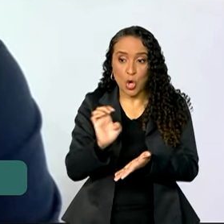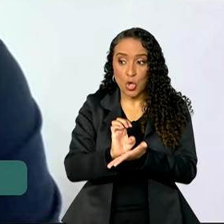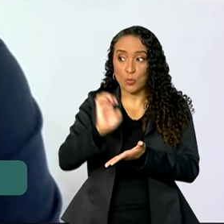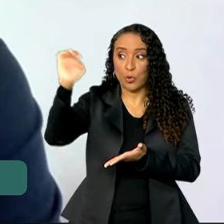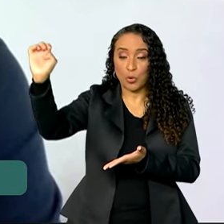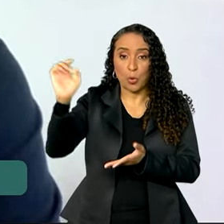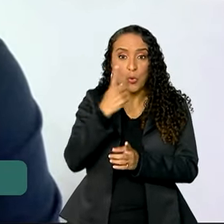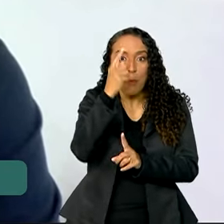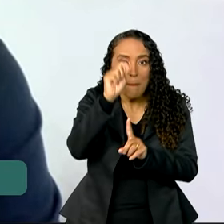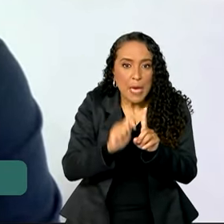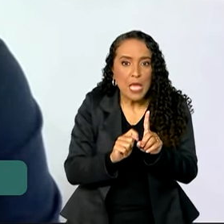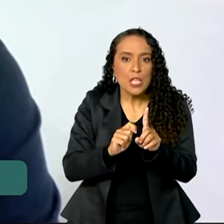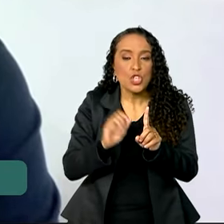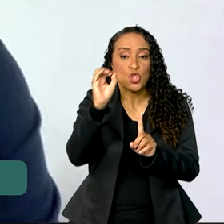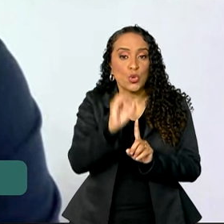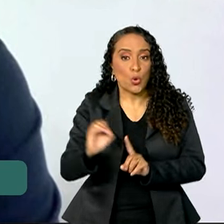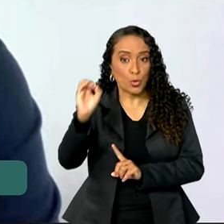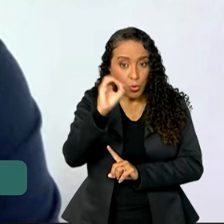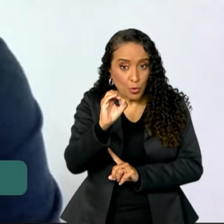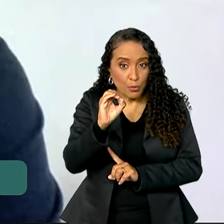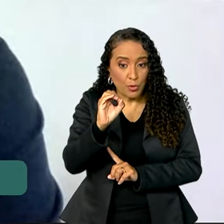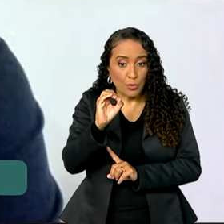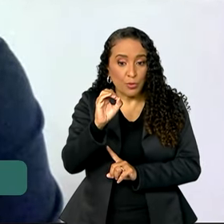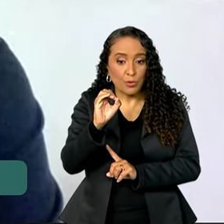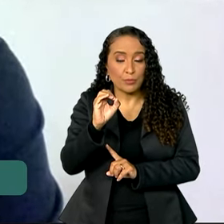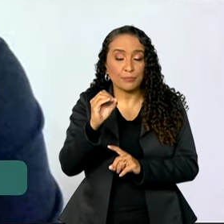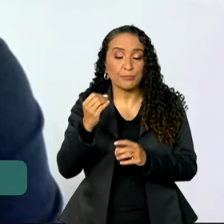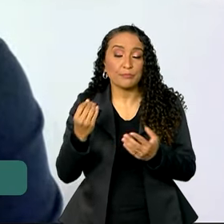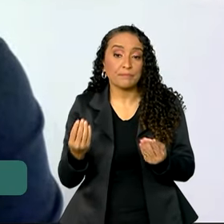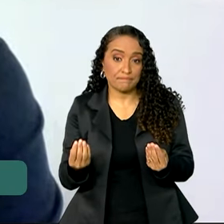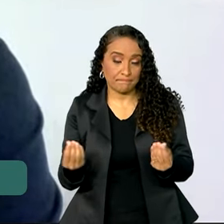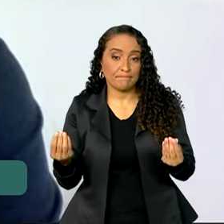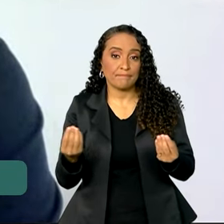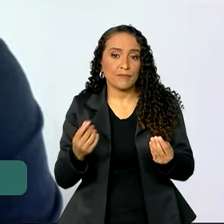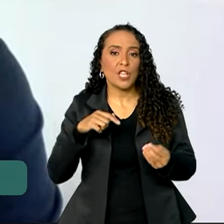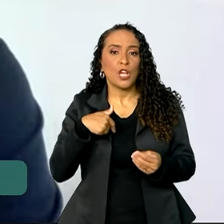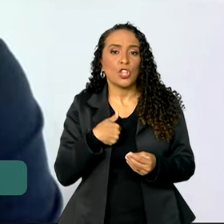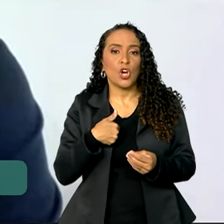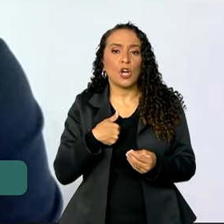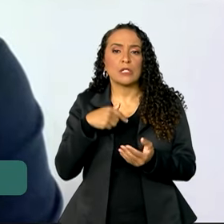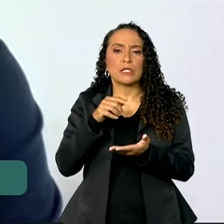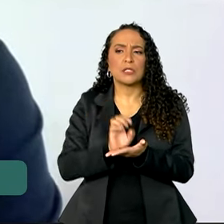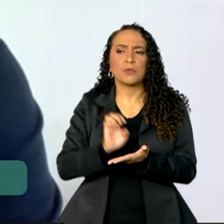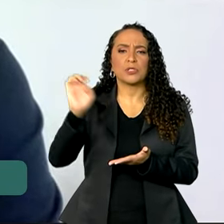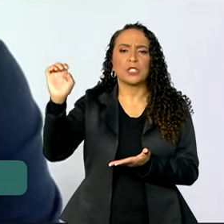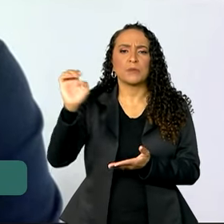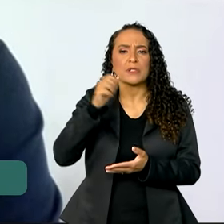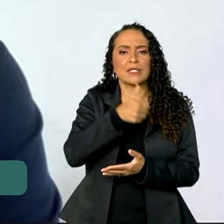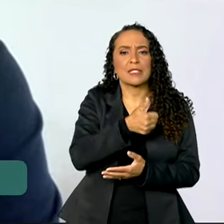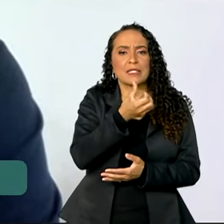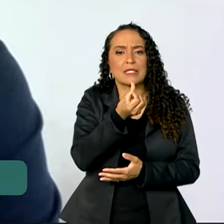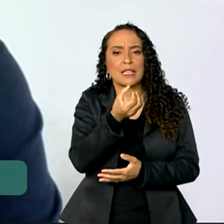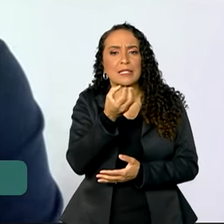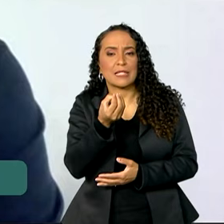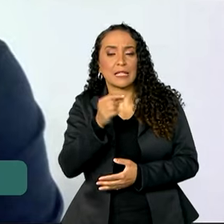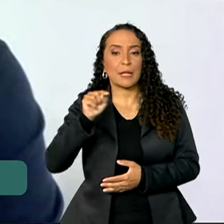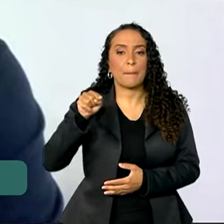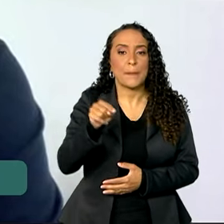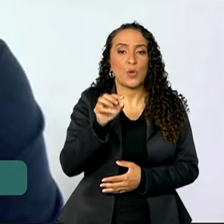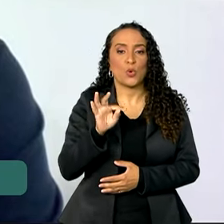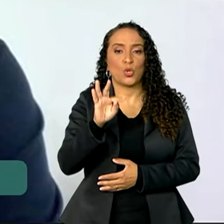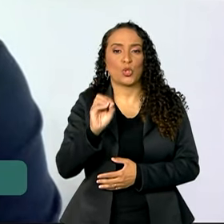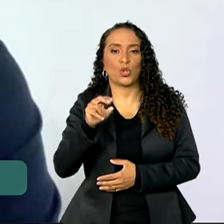mês de outubro, nós mandamos para lá 160 mil